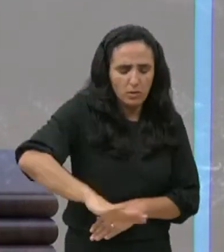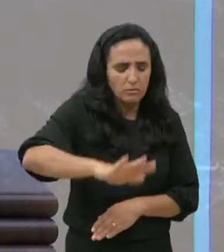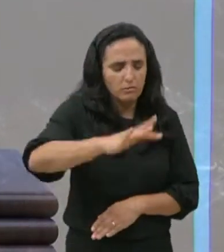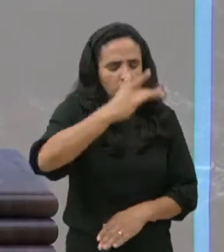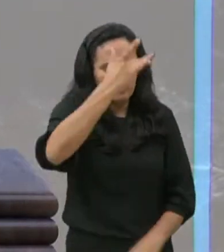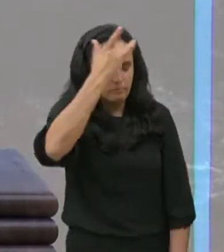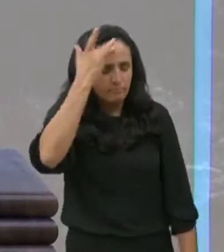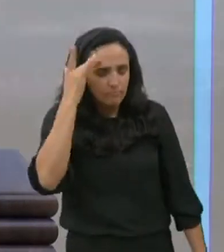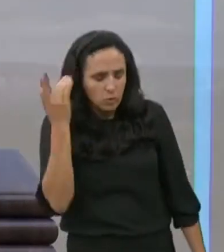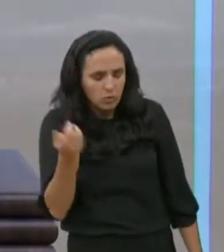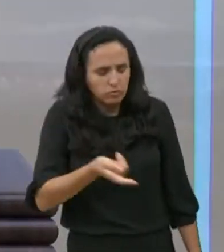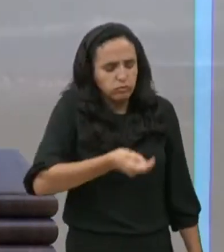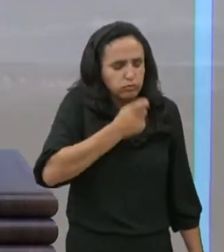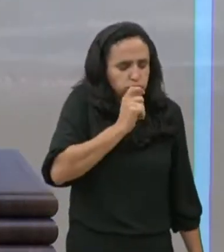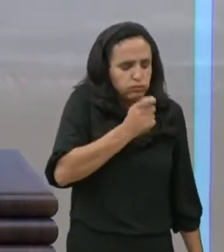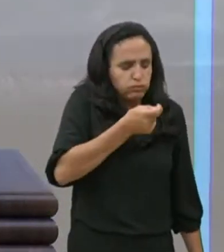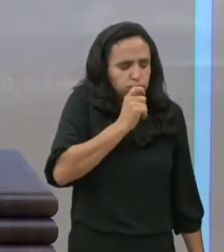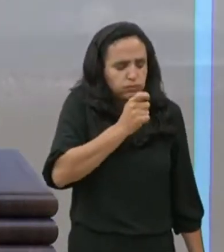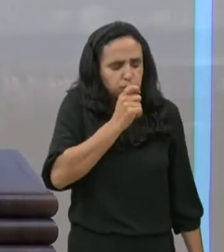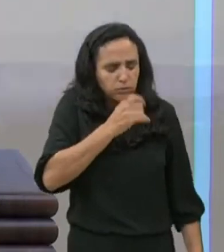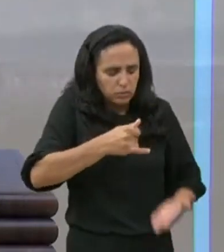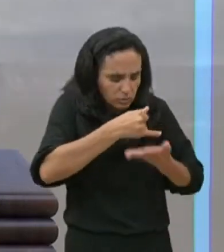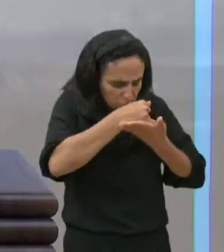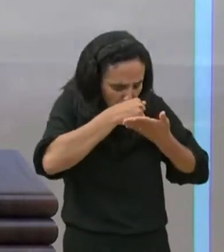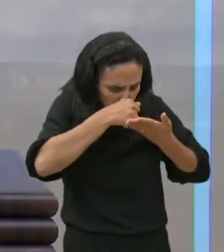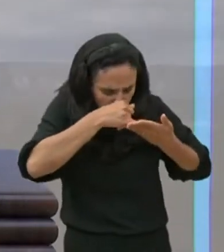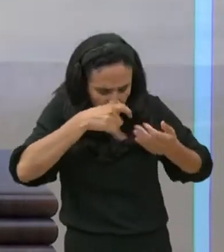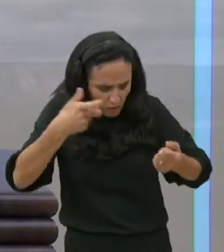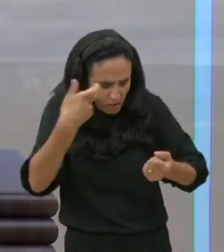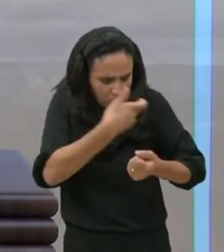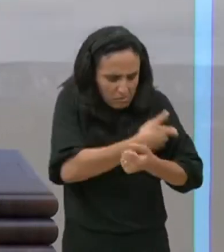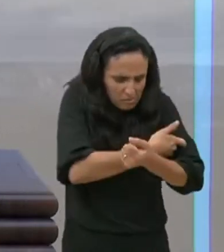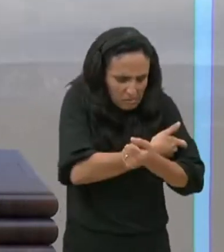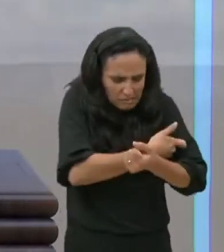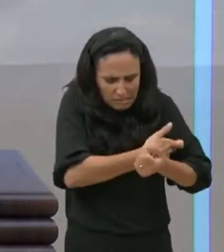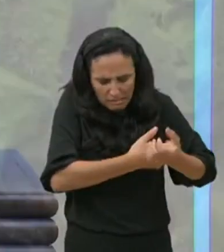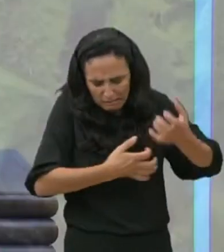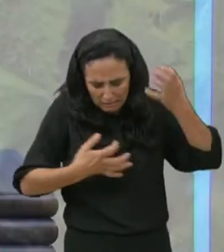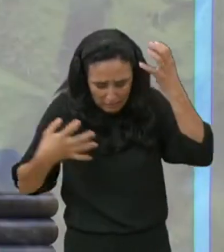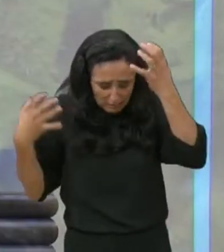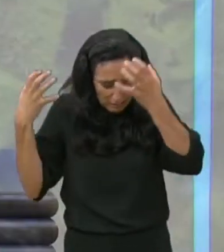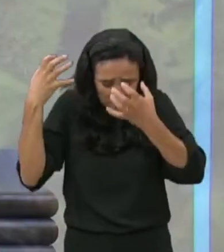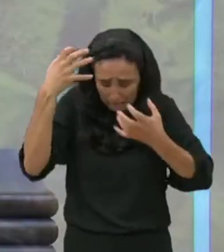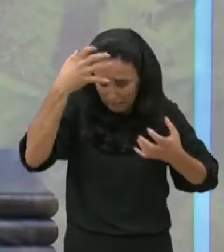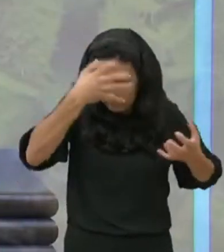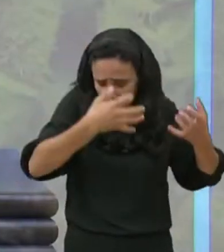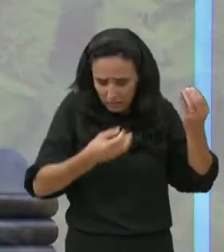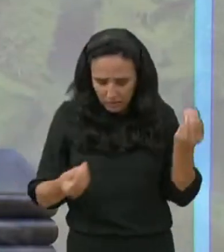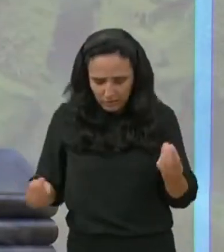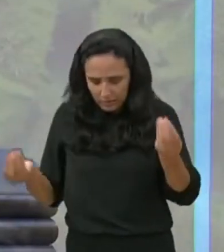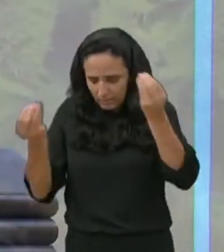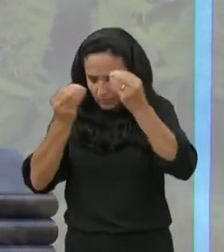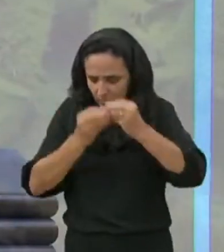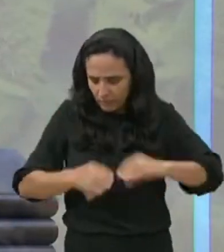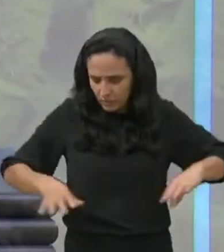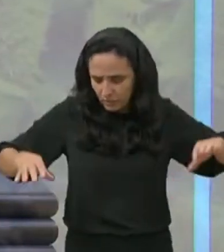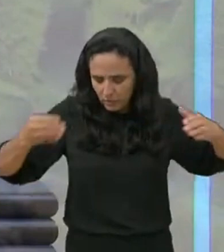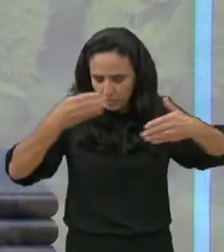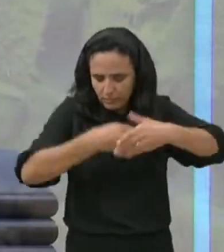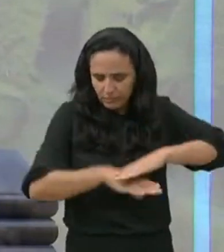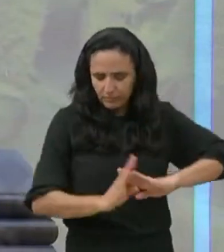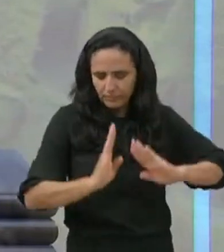situações, de dependência química, Pai, trazendo angústia, prejuízo, casa, Senhor, para o lar,